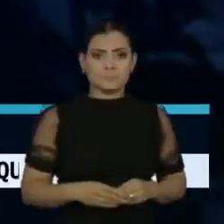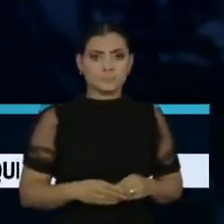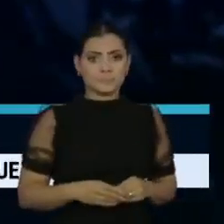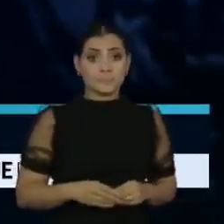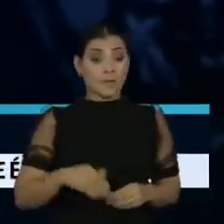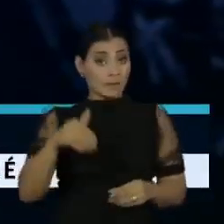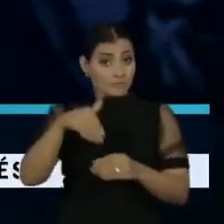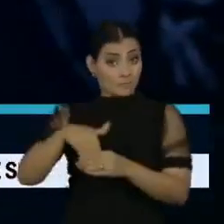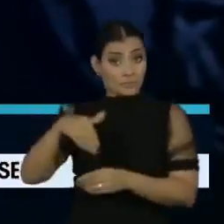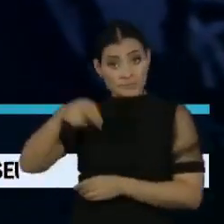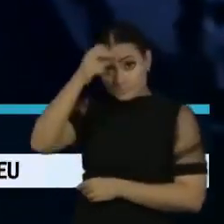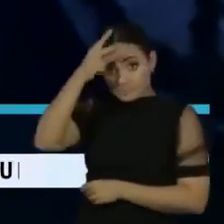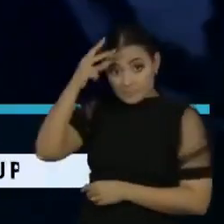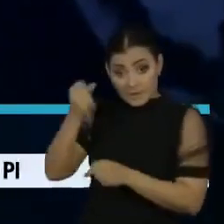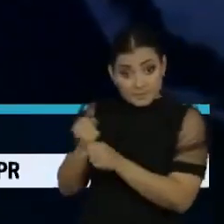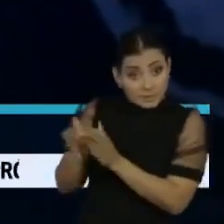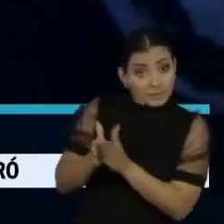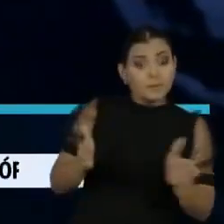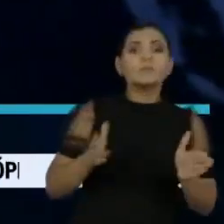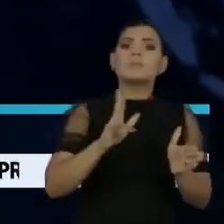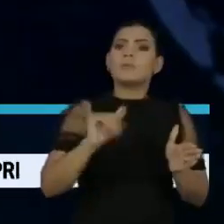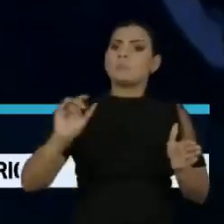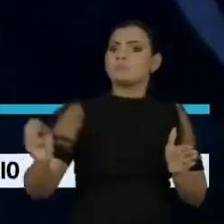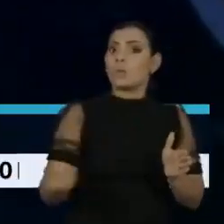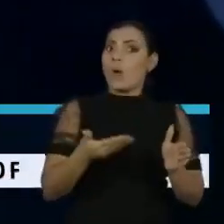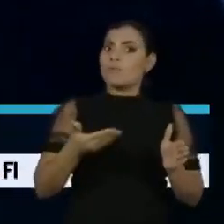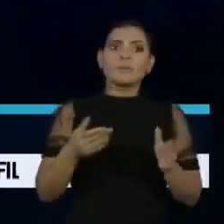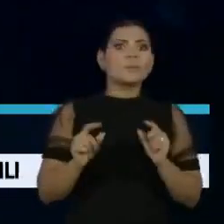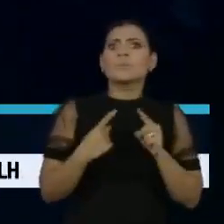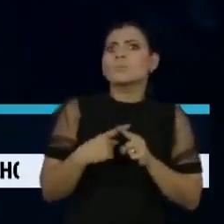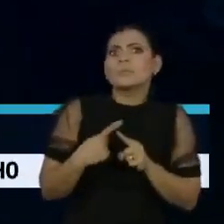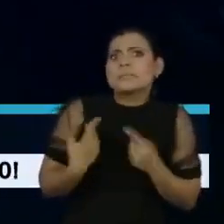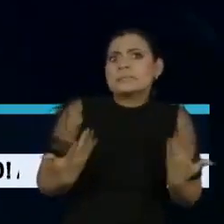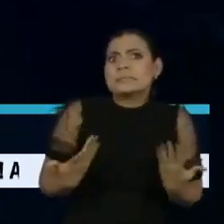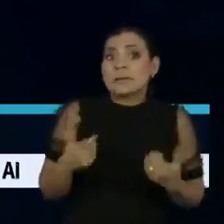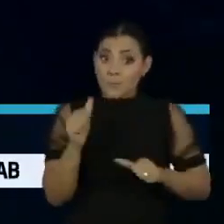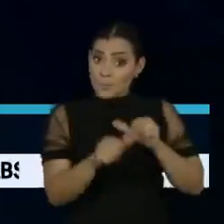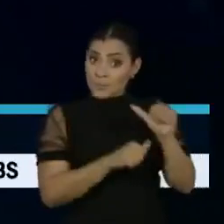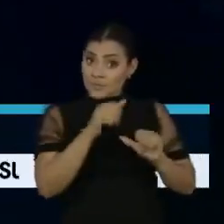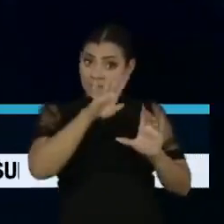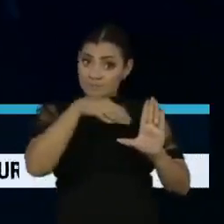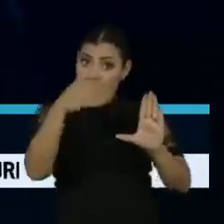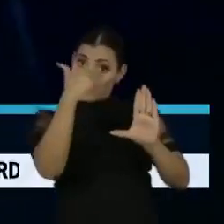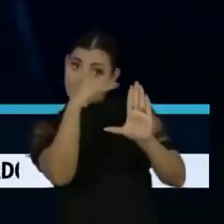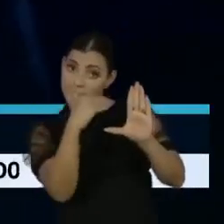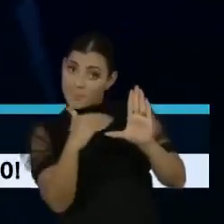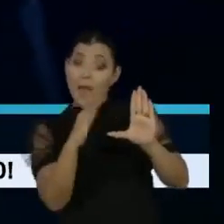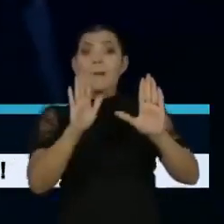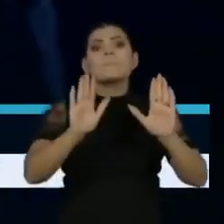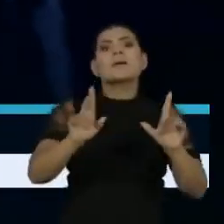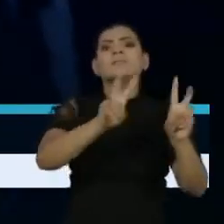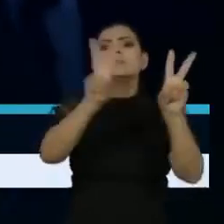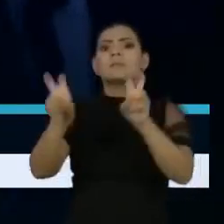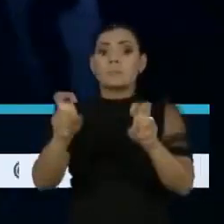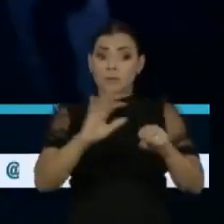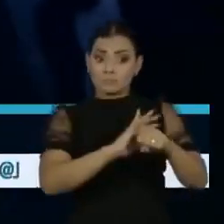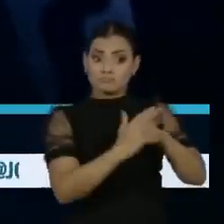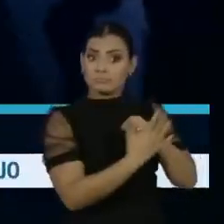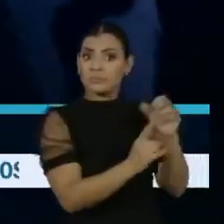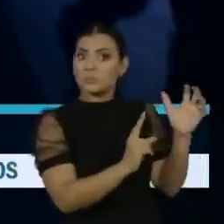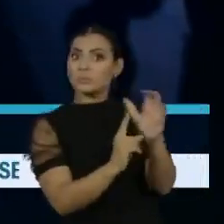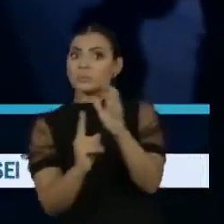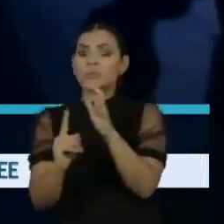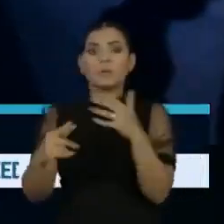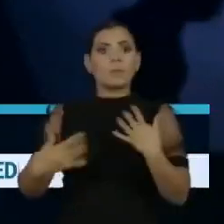As eleições municipais deste ano vão ser inéditas, não só por causa da mudança no calendário. Temas como a pandemia podem se